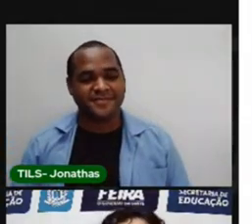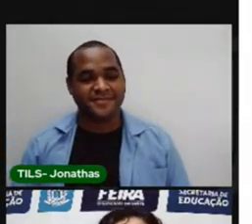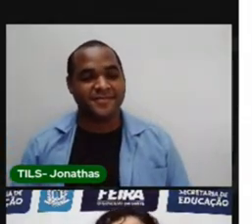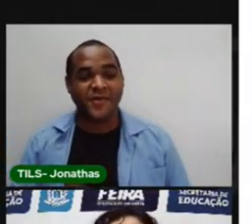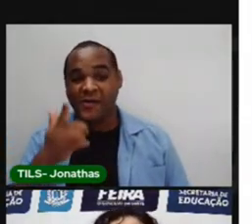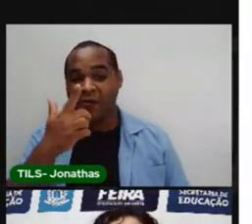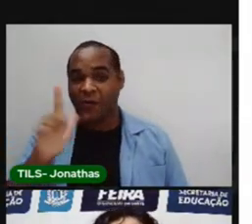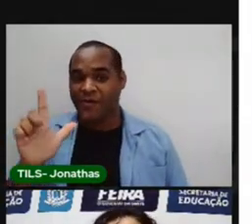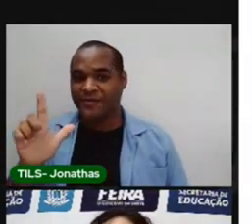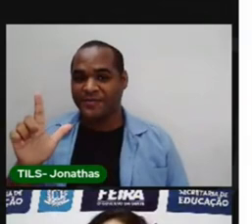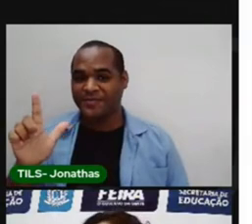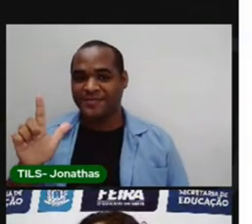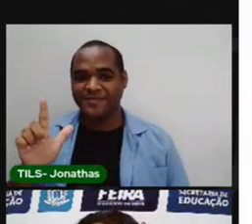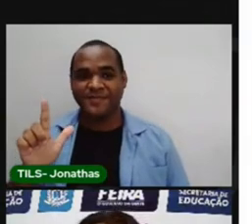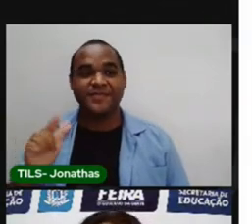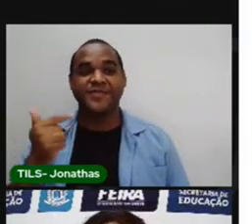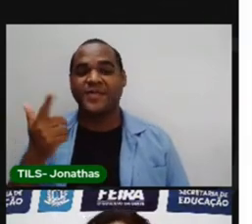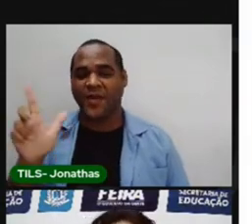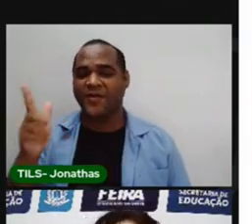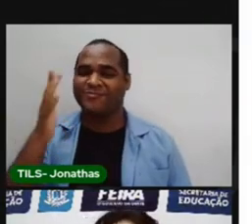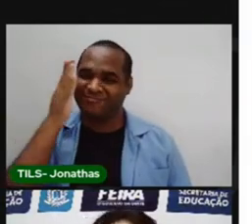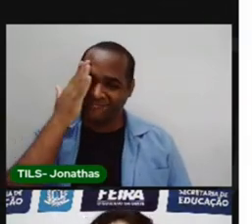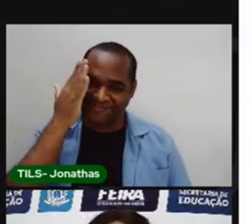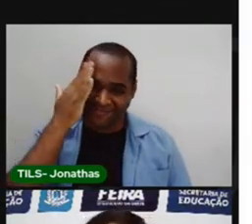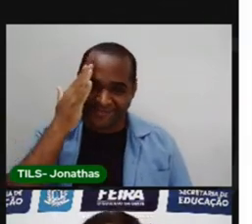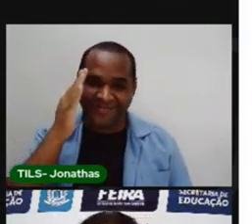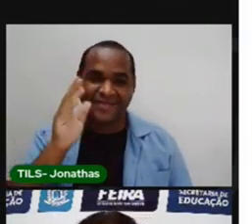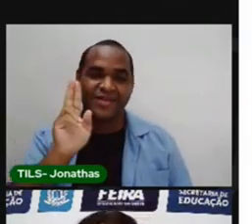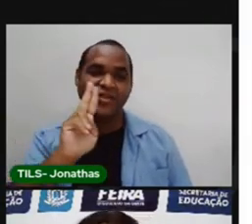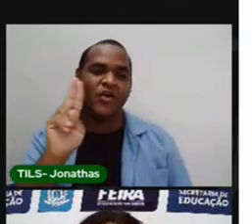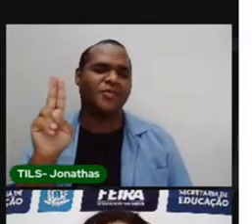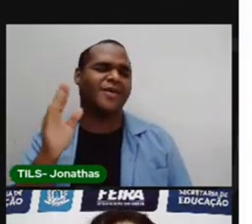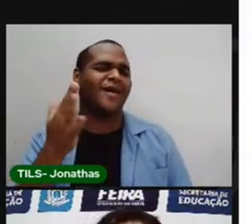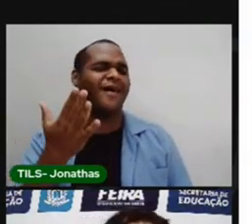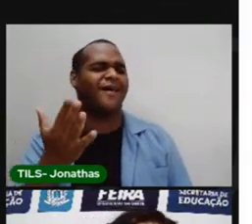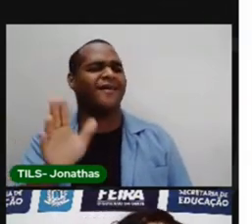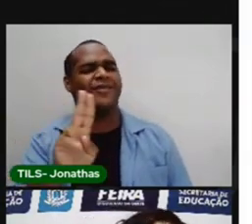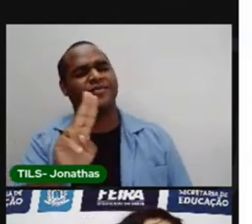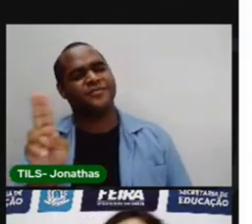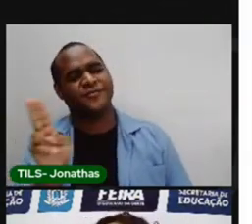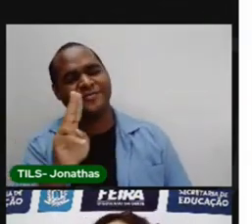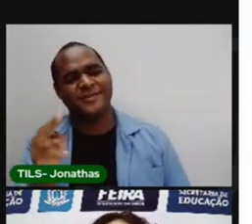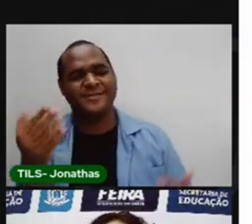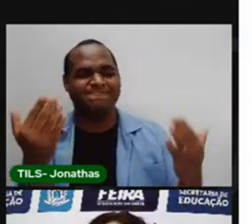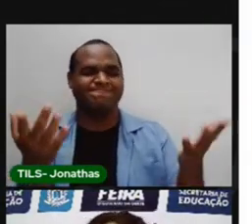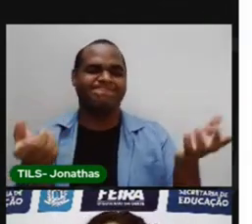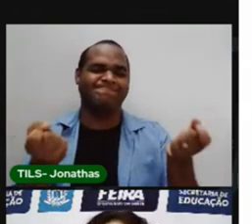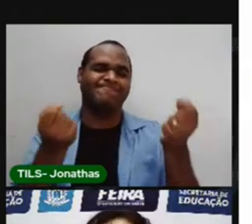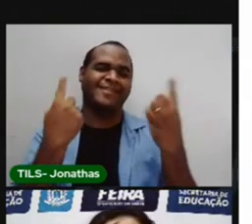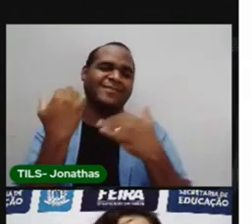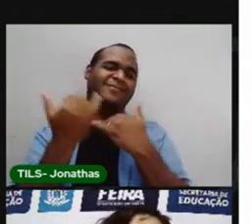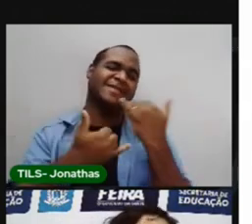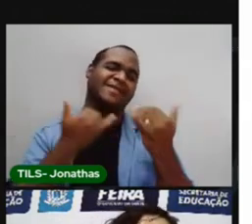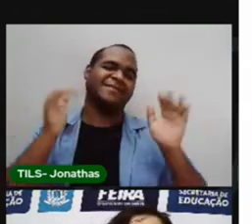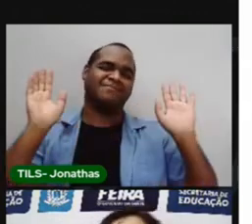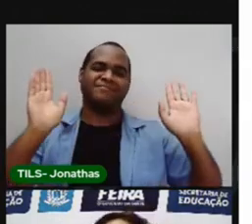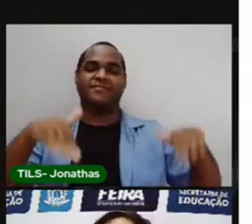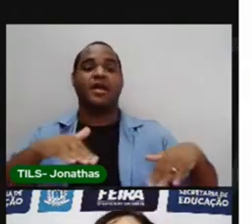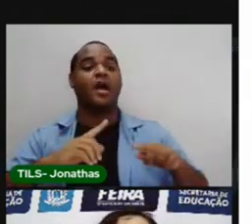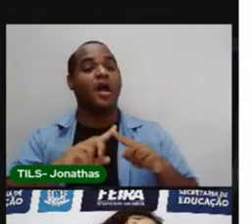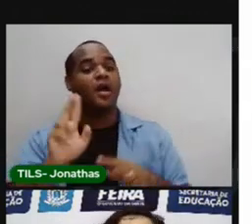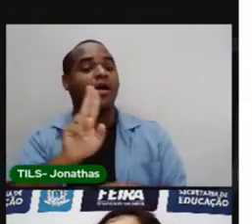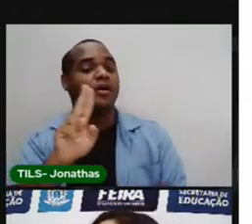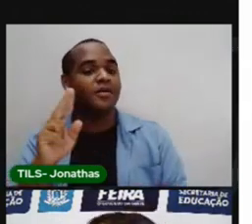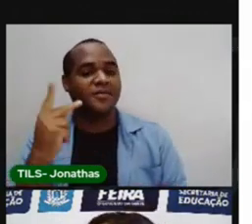Próximo bairro. Esse aí é fácil. Já veio com o nome. Ou está com a brincadeira. O